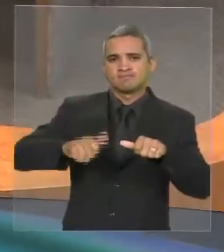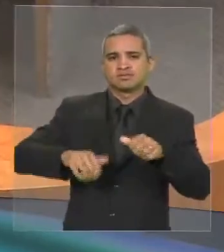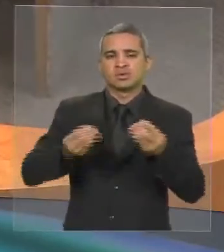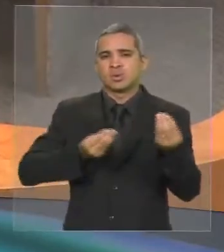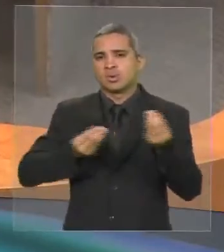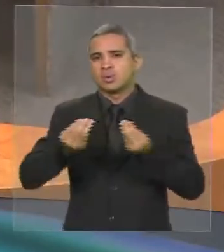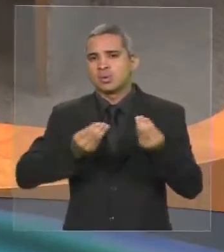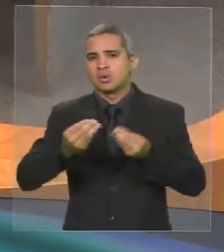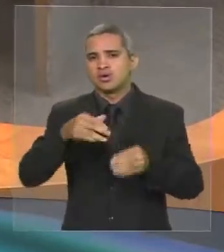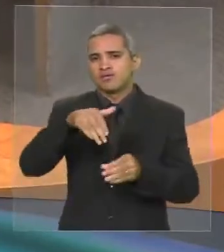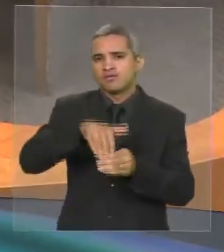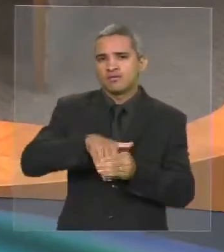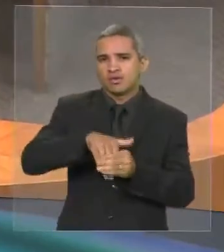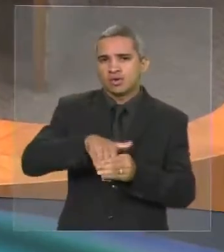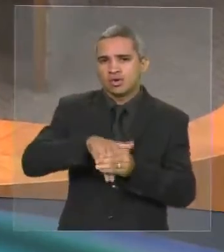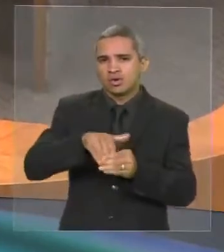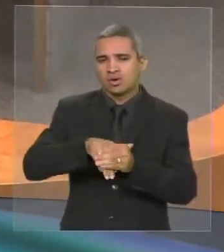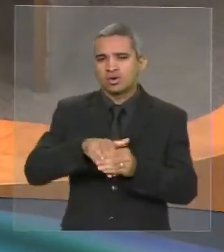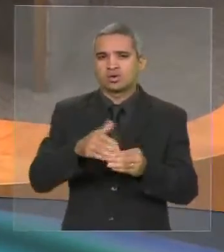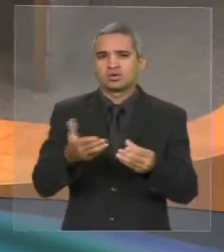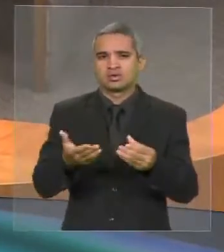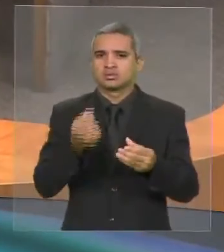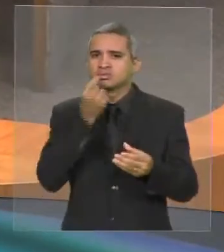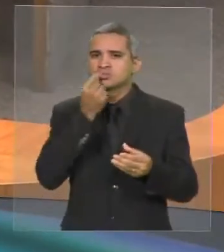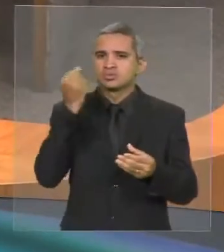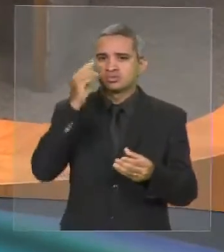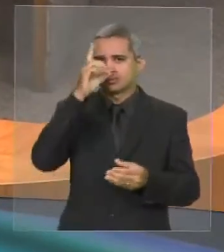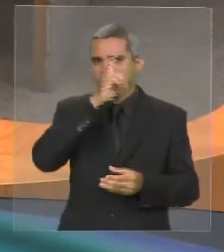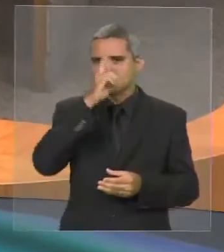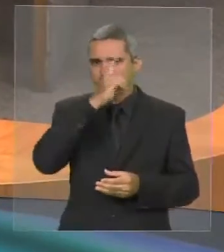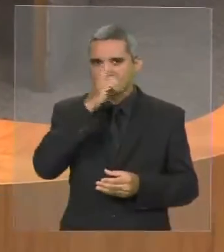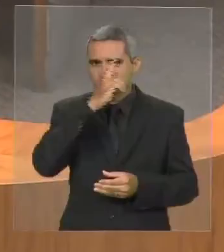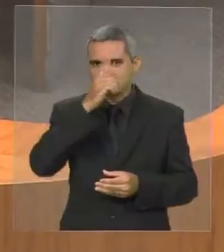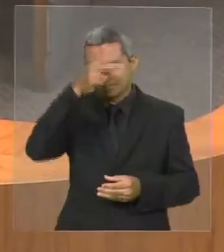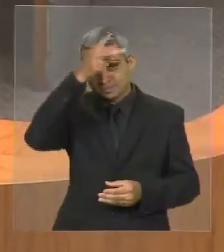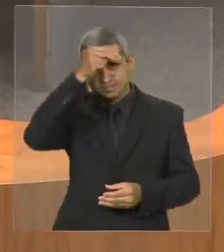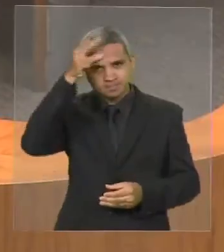eleição neste pleito para prefeito e vereador.